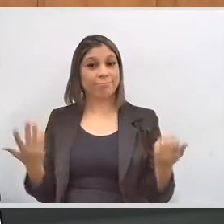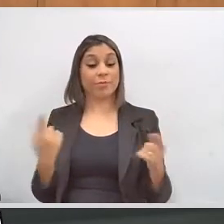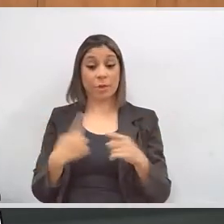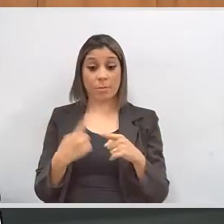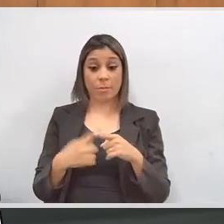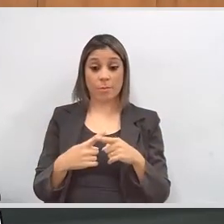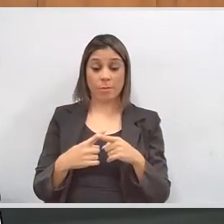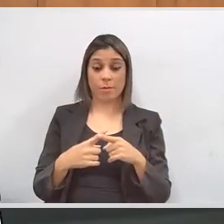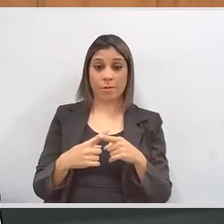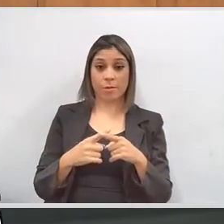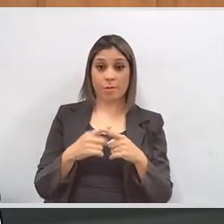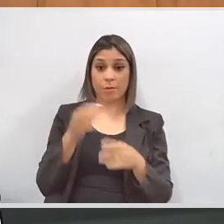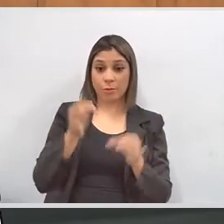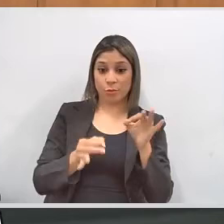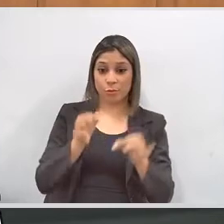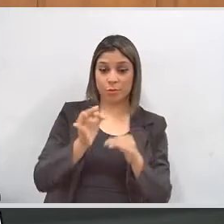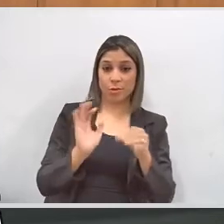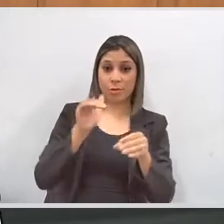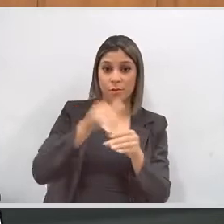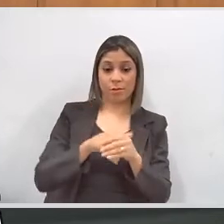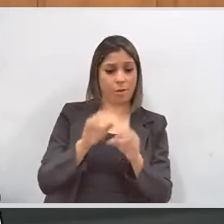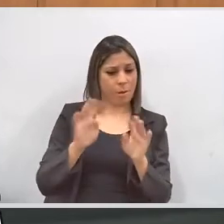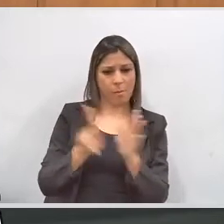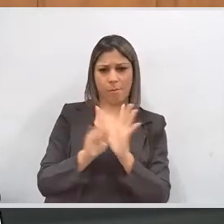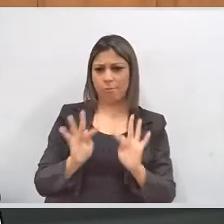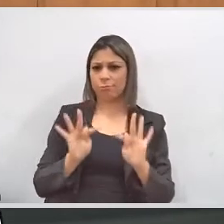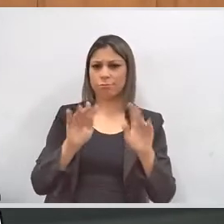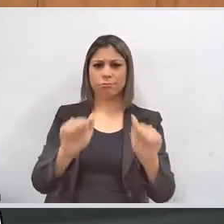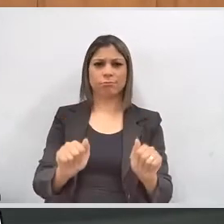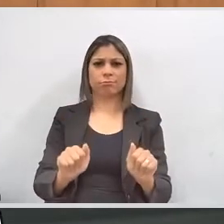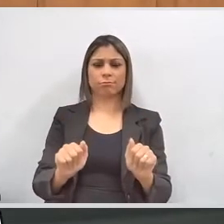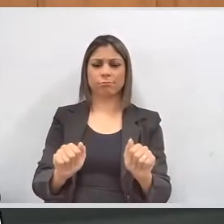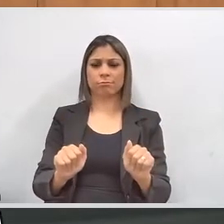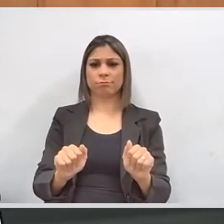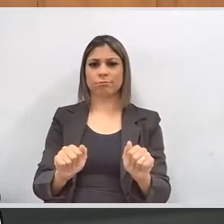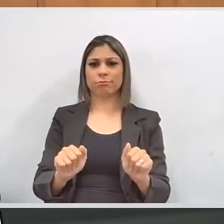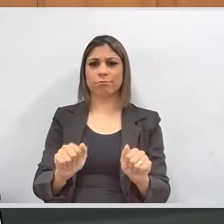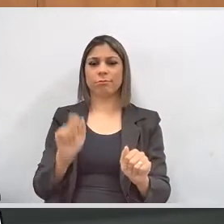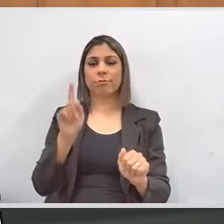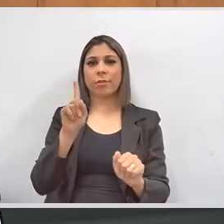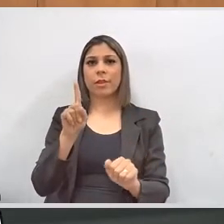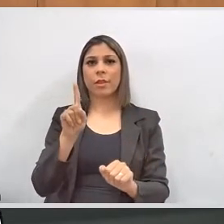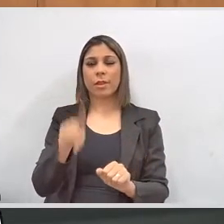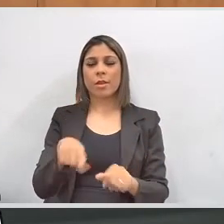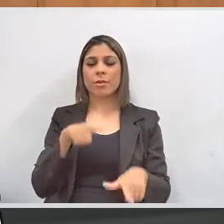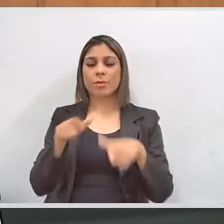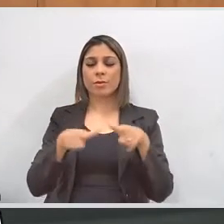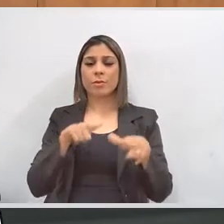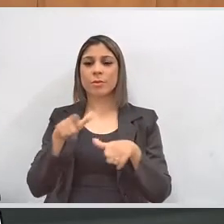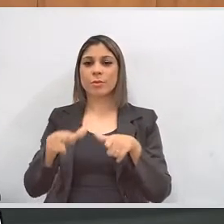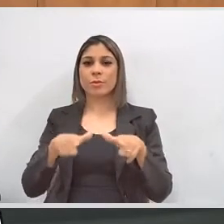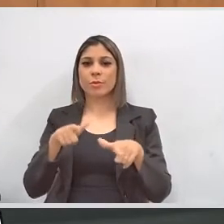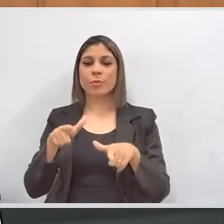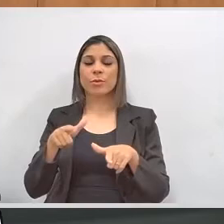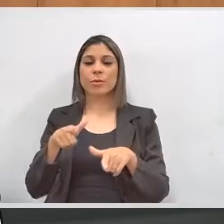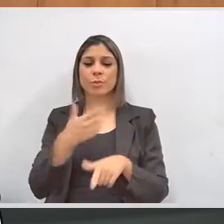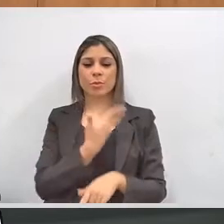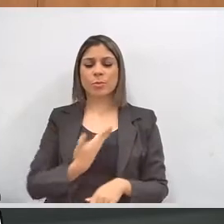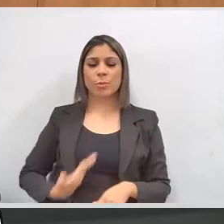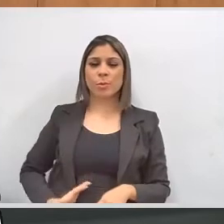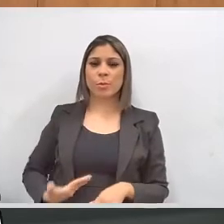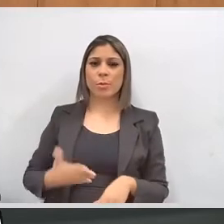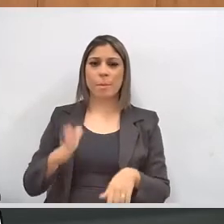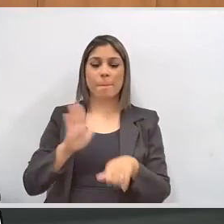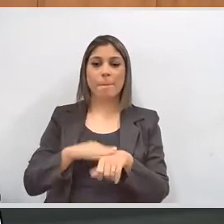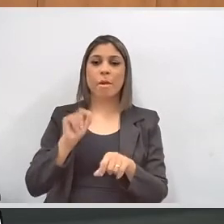porque a justiça eleitoral, ela pertence a todos. Na verdade, ela é um dos serviços eleitorais, um dos serviços